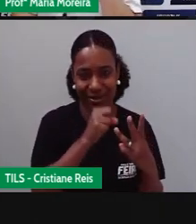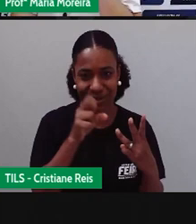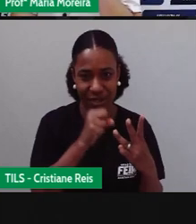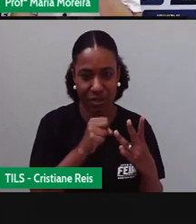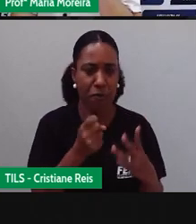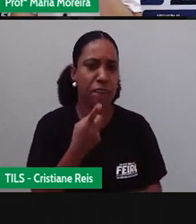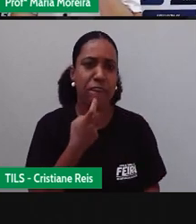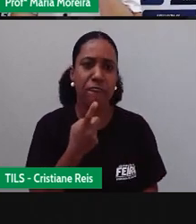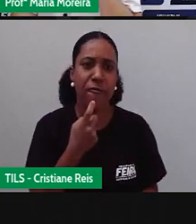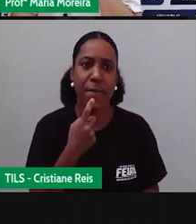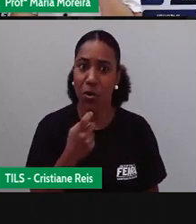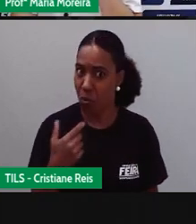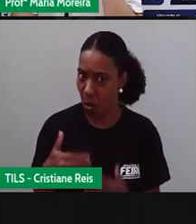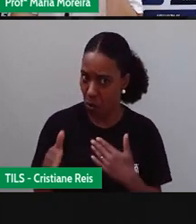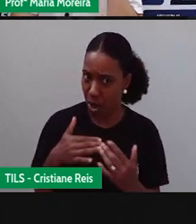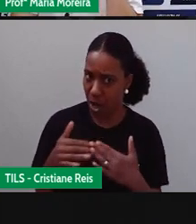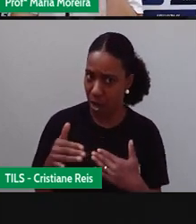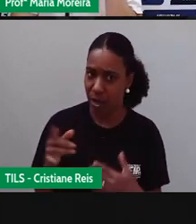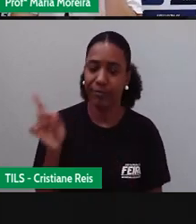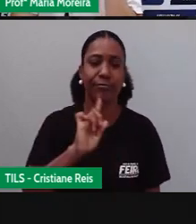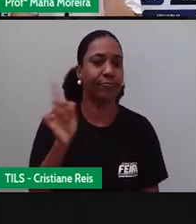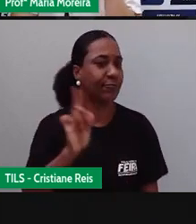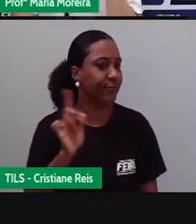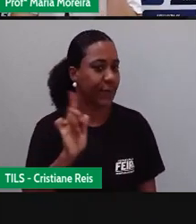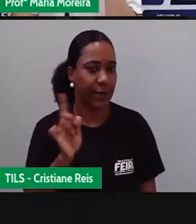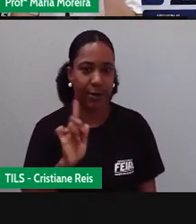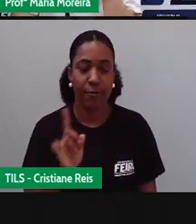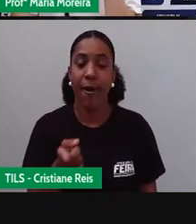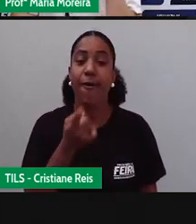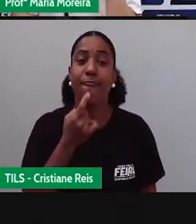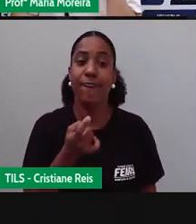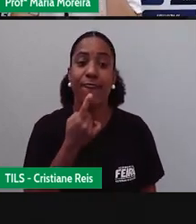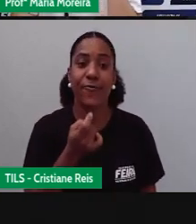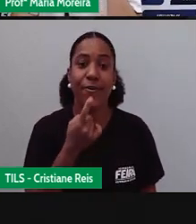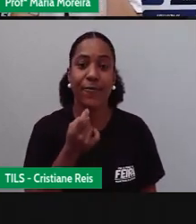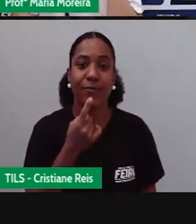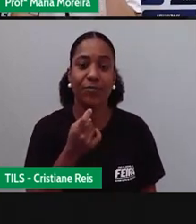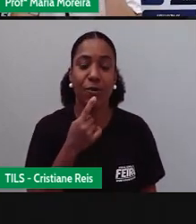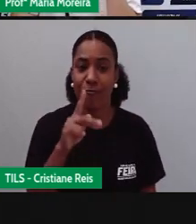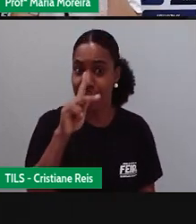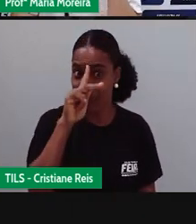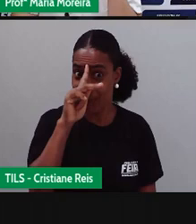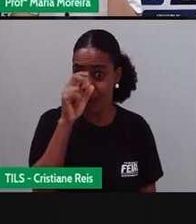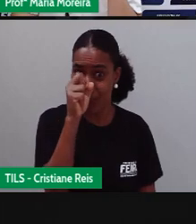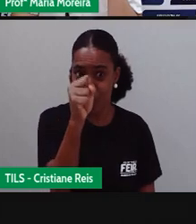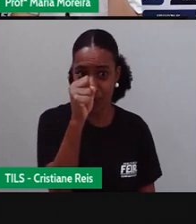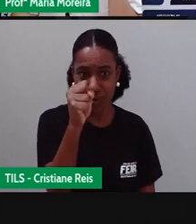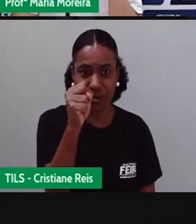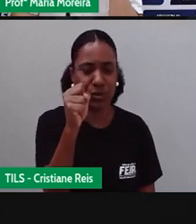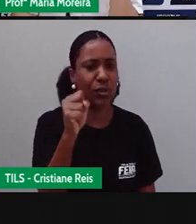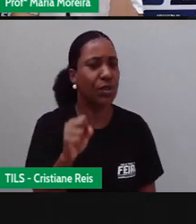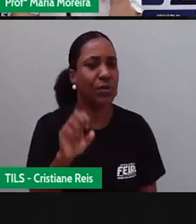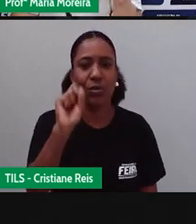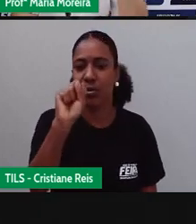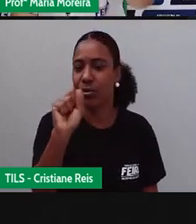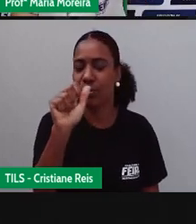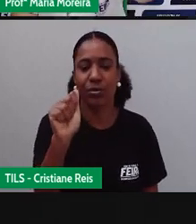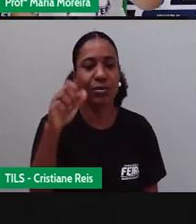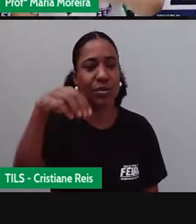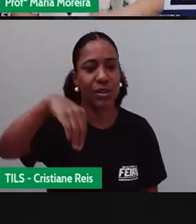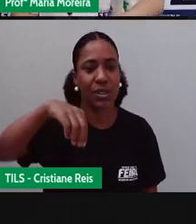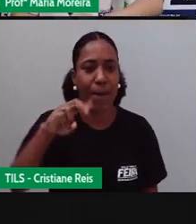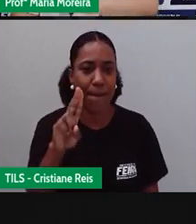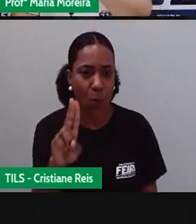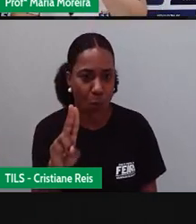não é qualquer vermelho, Gris. Tem um tom de vermelho específico utilizado para o SAMU. Tem lá, tem uma